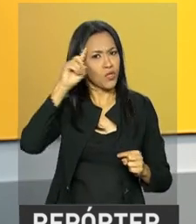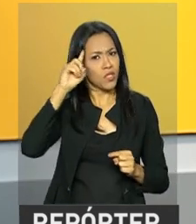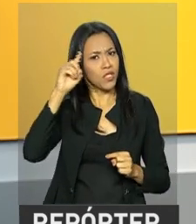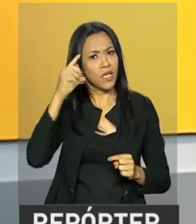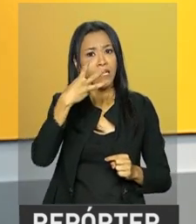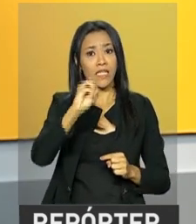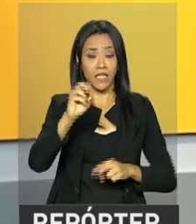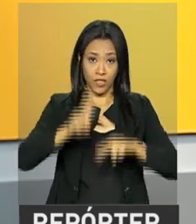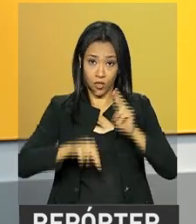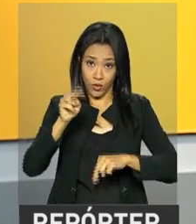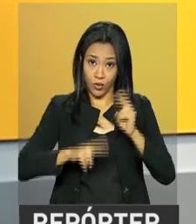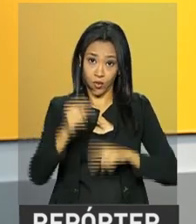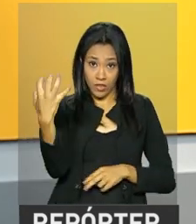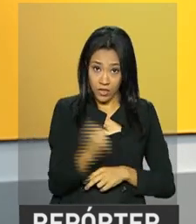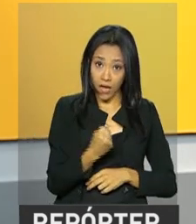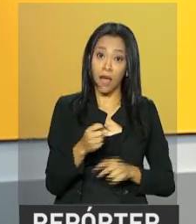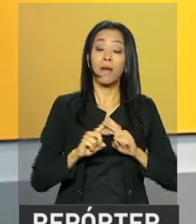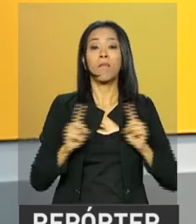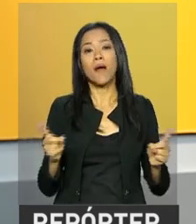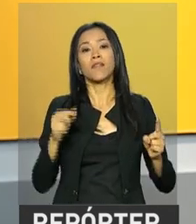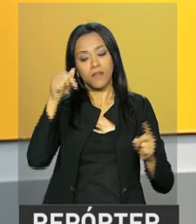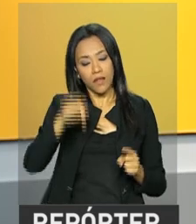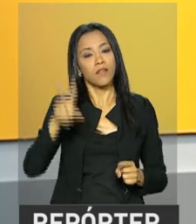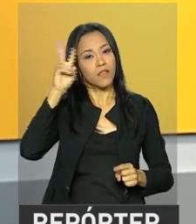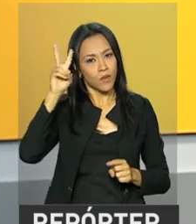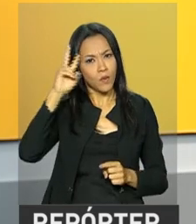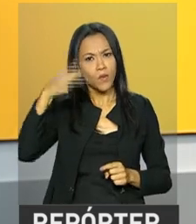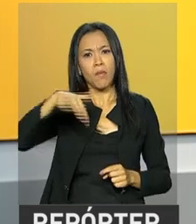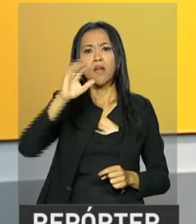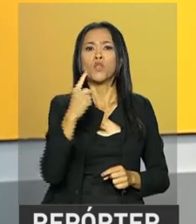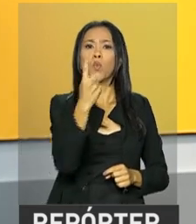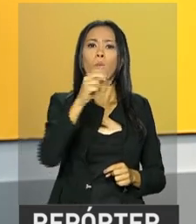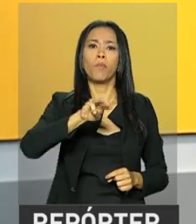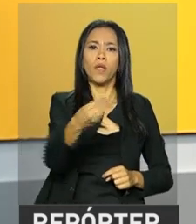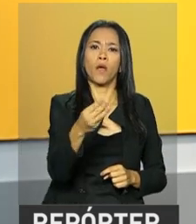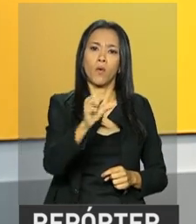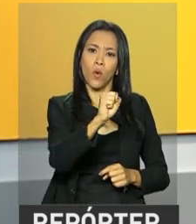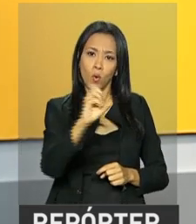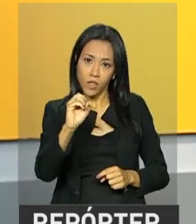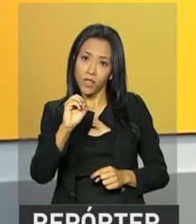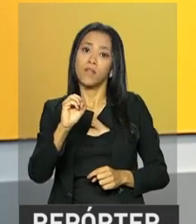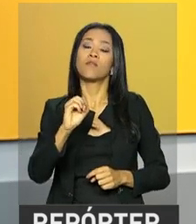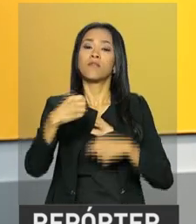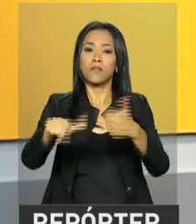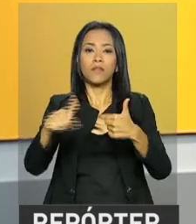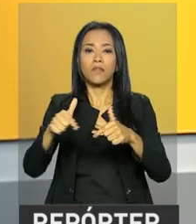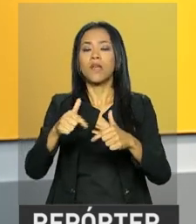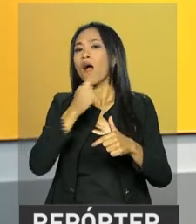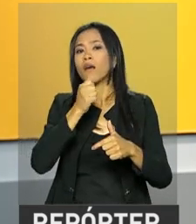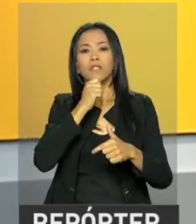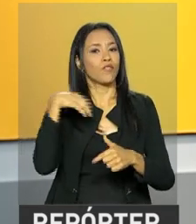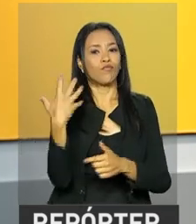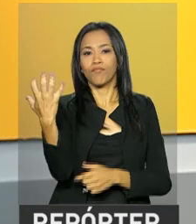30 de junho, mas até esta segunda-feira, mais de 1 milhão e 800 mil trabalhadores ainda não tinham